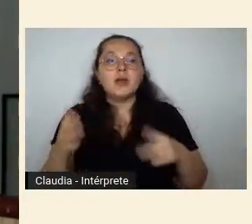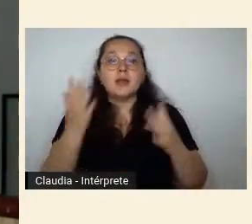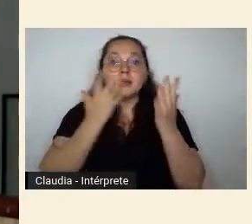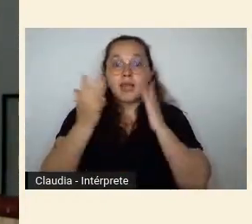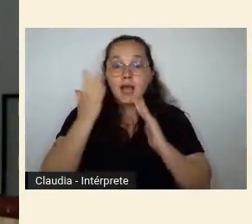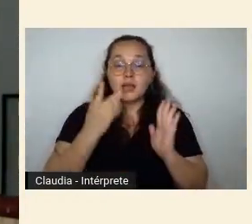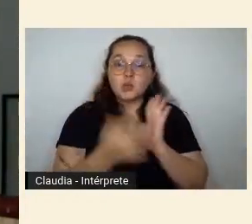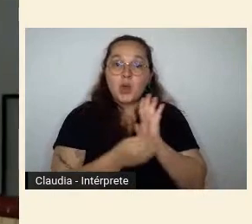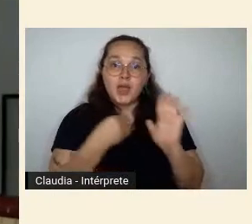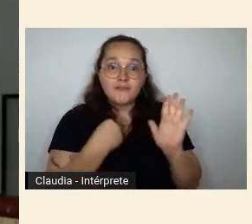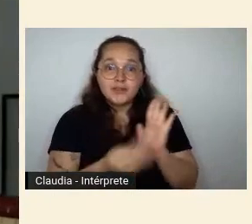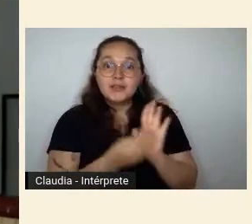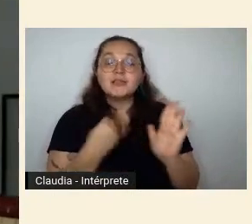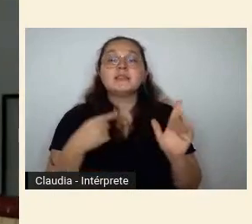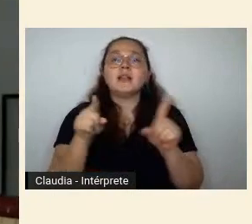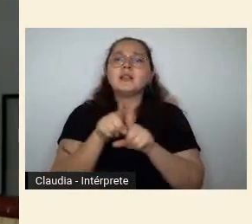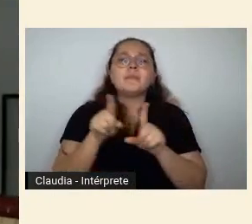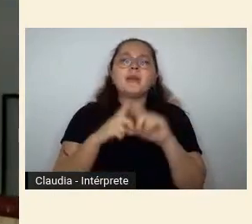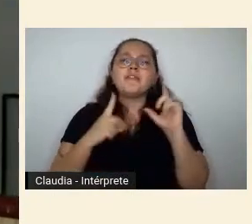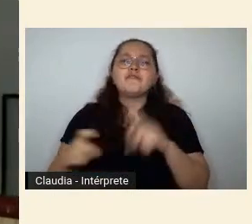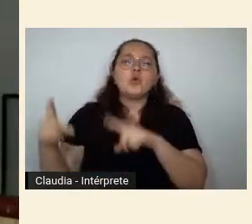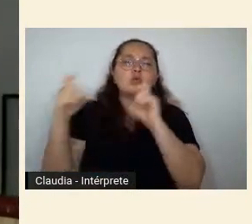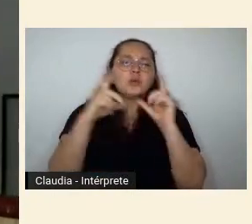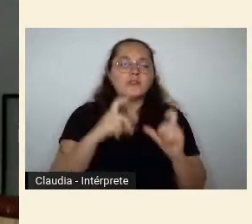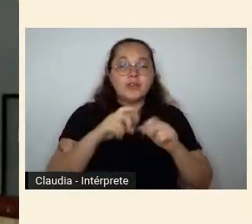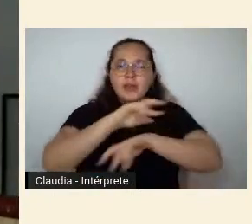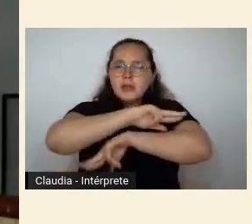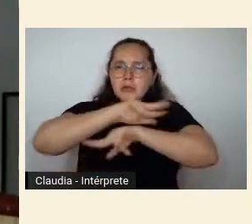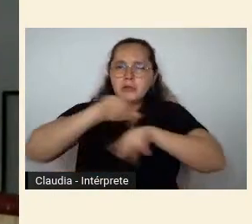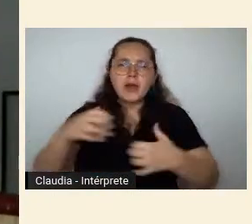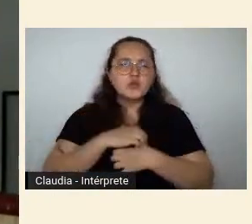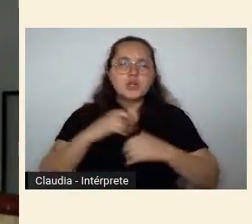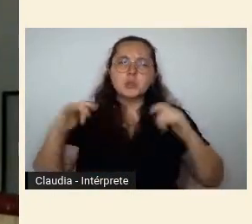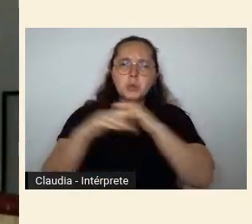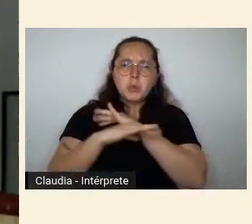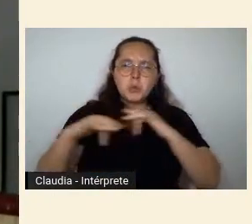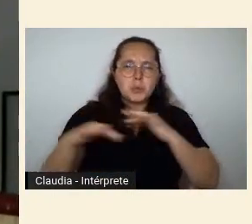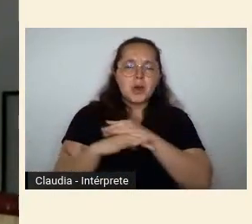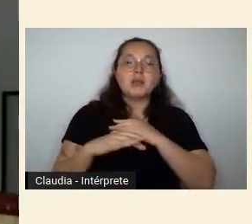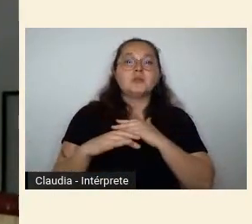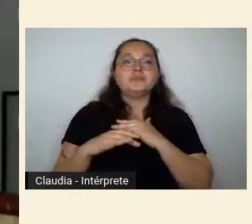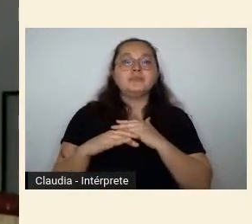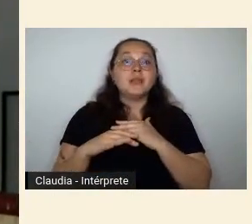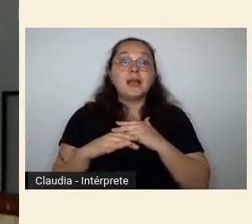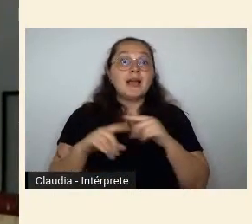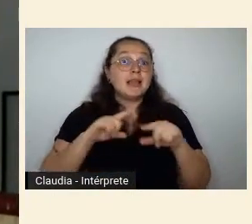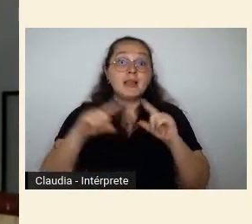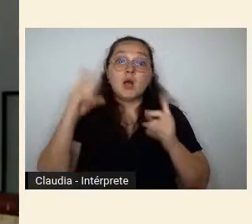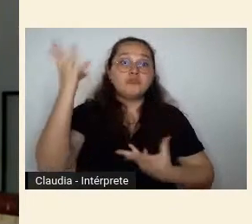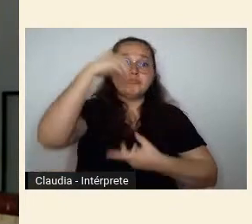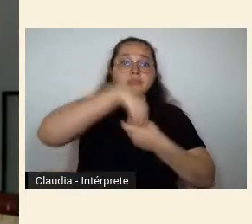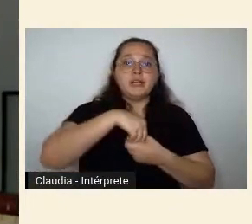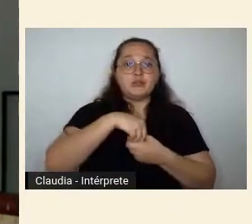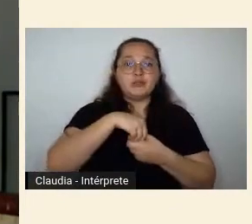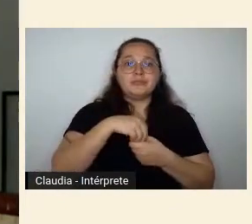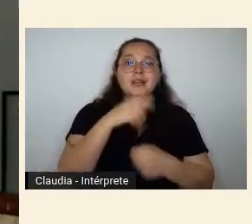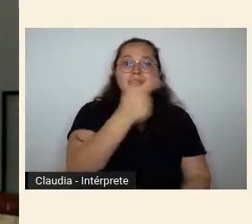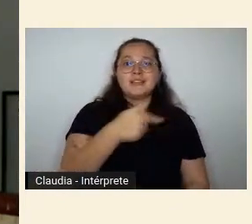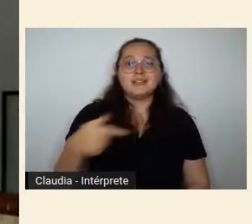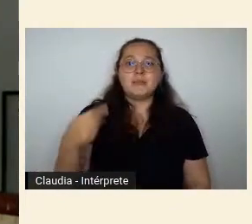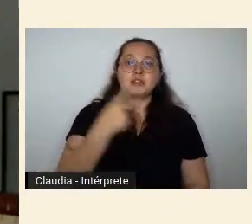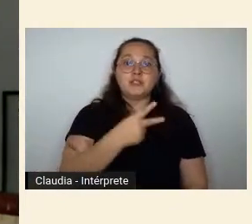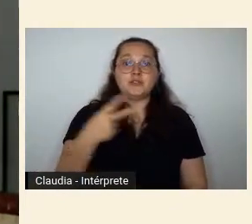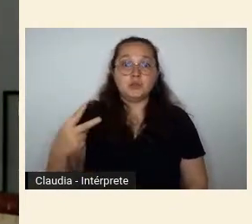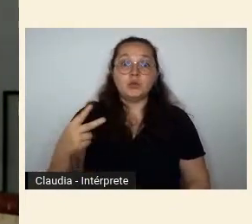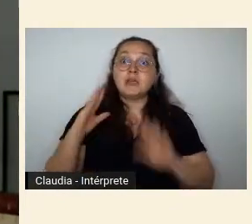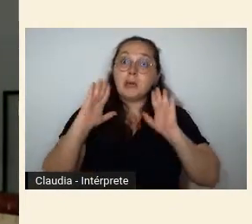fotografia e muitas outras formas urbanas e maquílicas de modernidade não foram parte da semana apesar de serem referências para